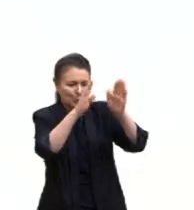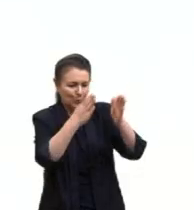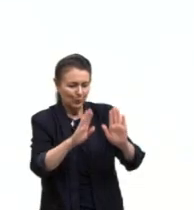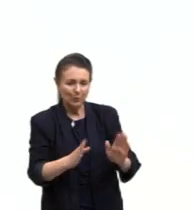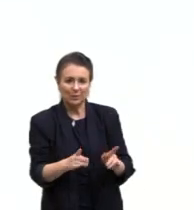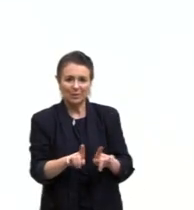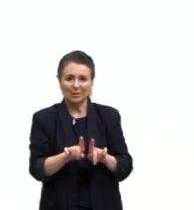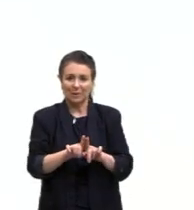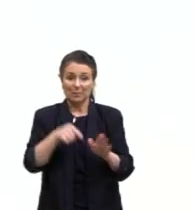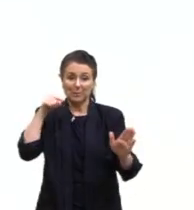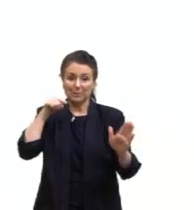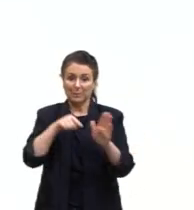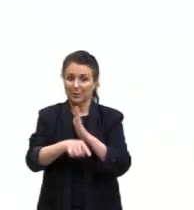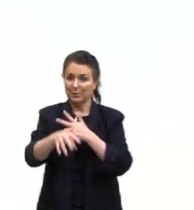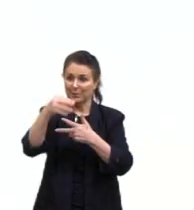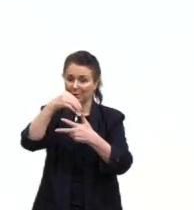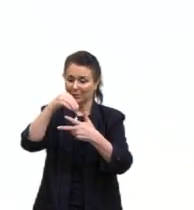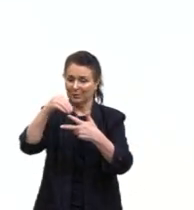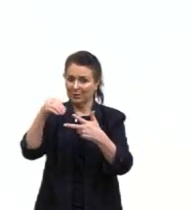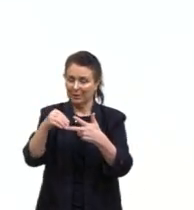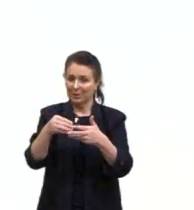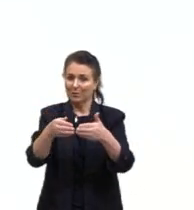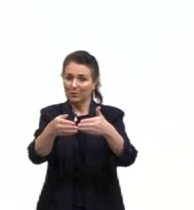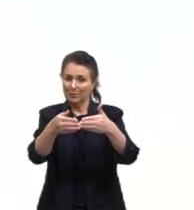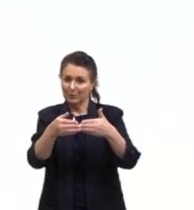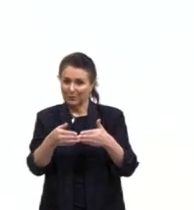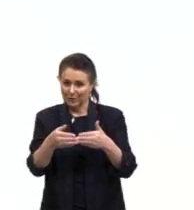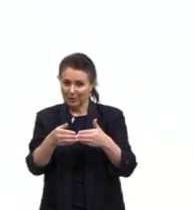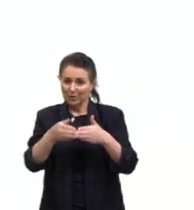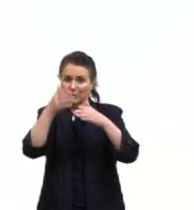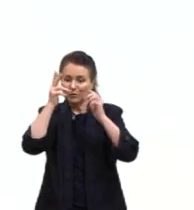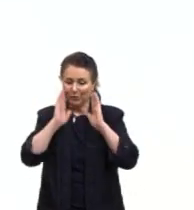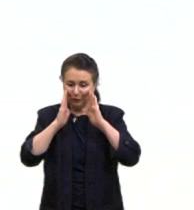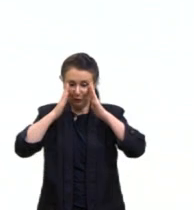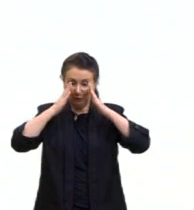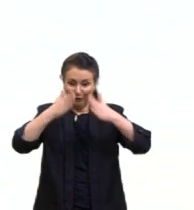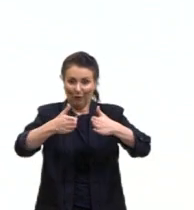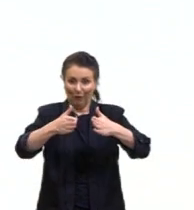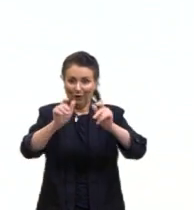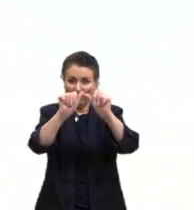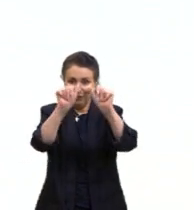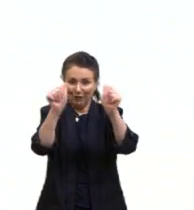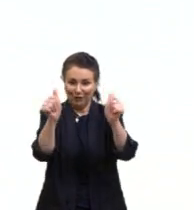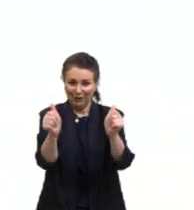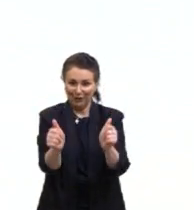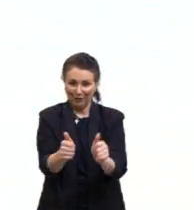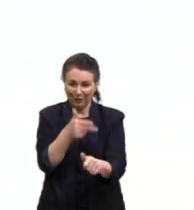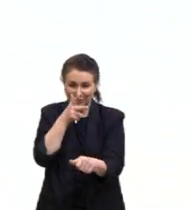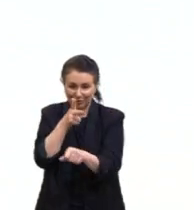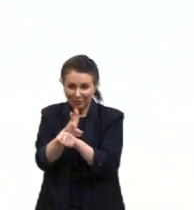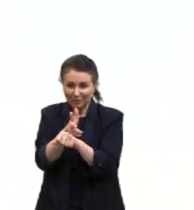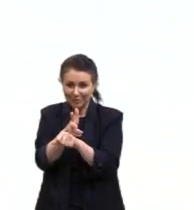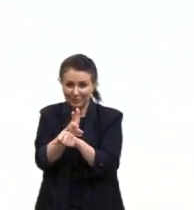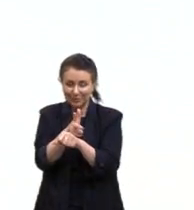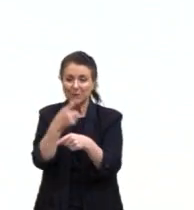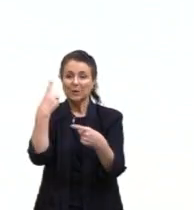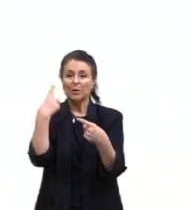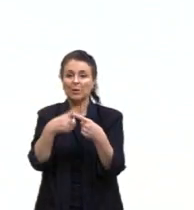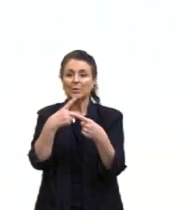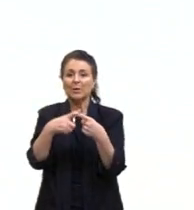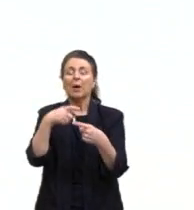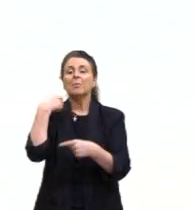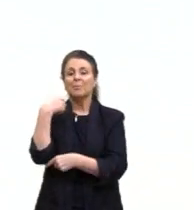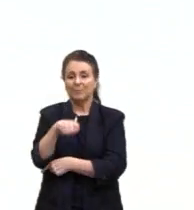Vamos para a nossa questão de Enem, então? Vou pedir para a câmera focar na imagem da questão, porque nós